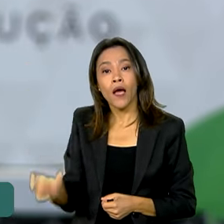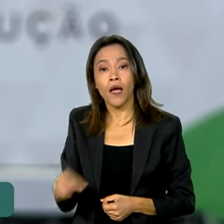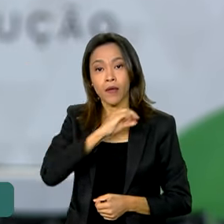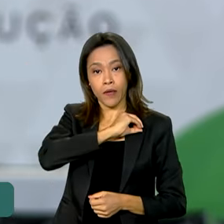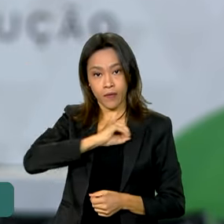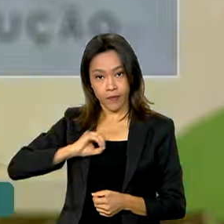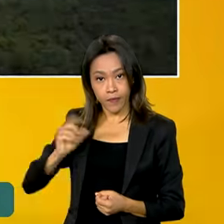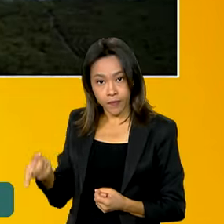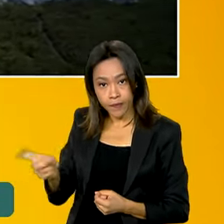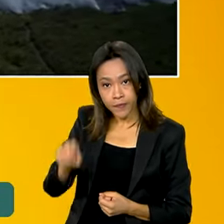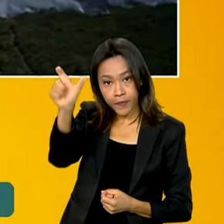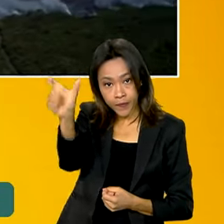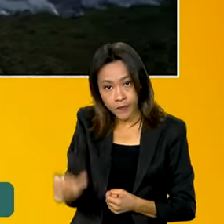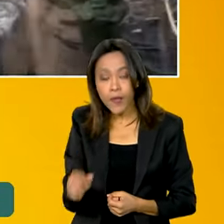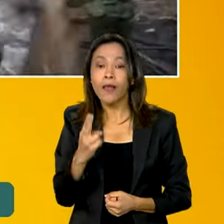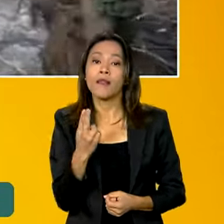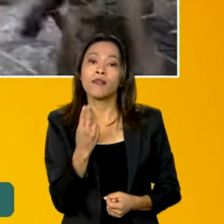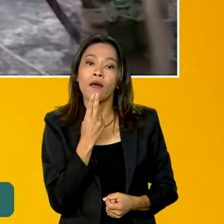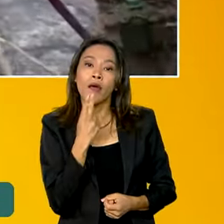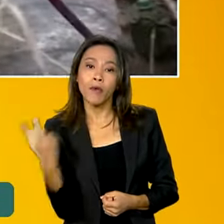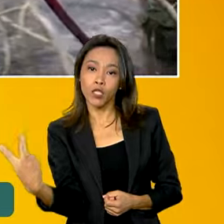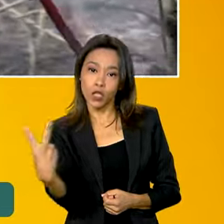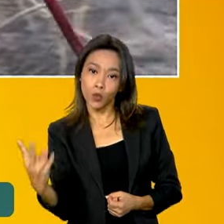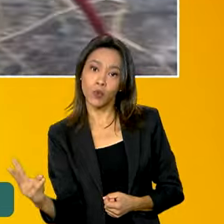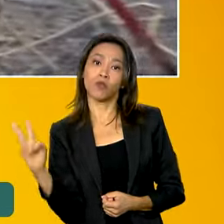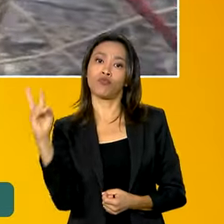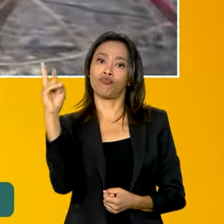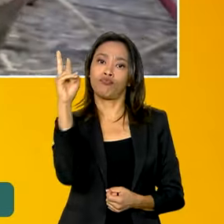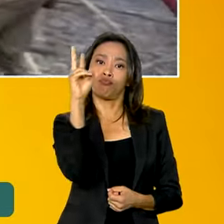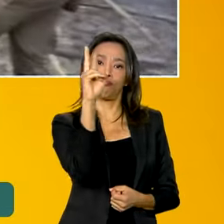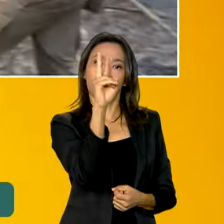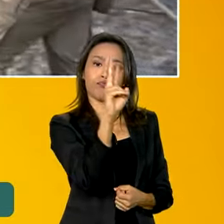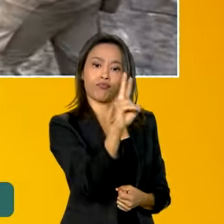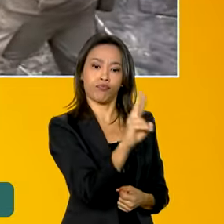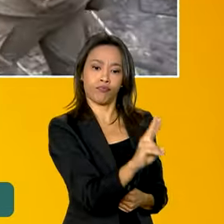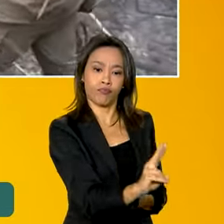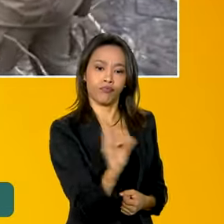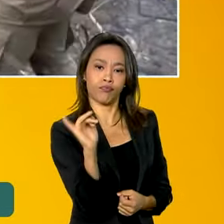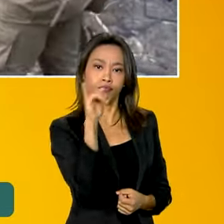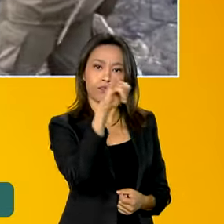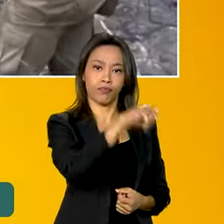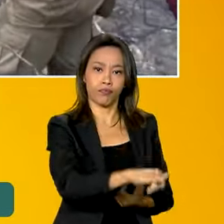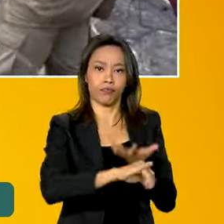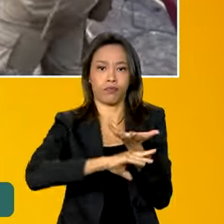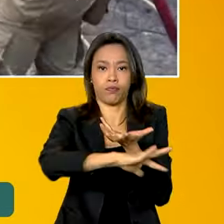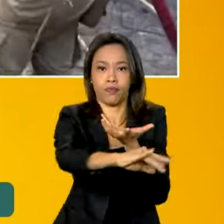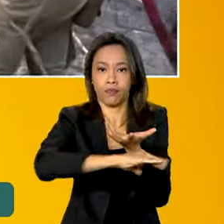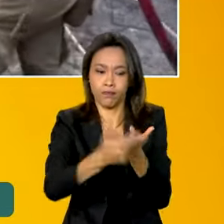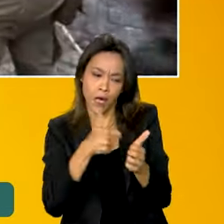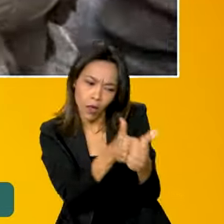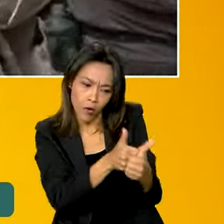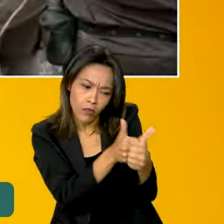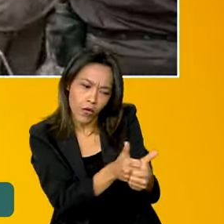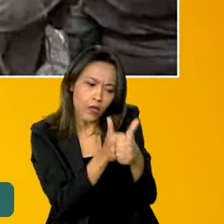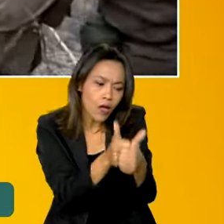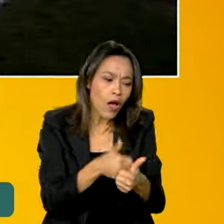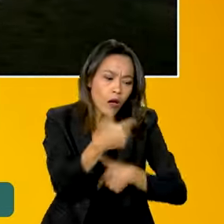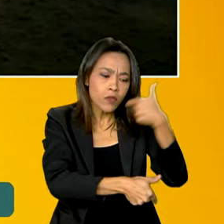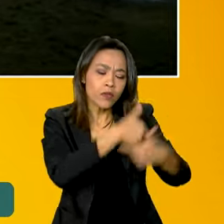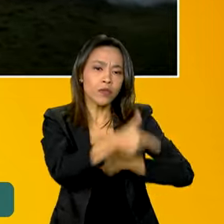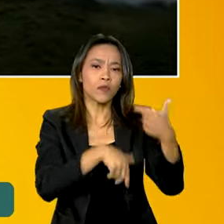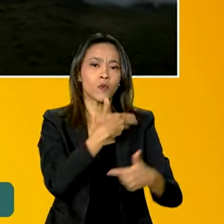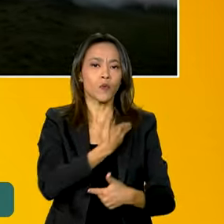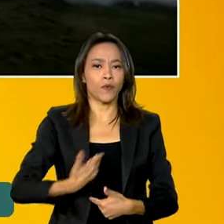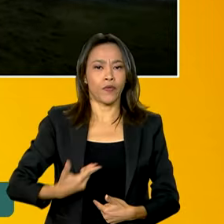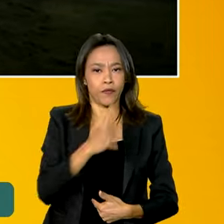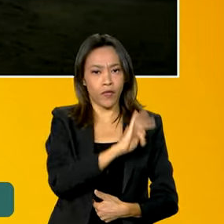Ambiente e Simone Tebit do Planejamento e Orçamento embarcaram hoje para o Pantanal para acompanhar as ações do Governo Federal de combate